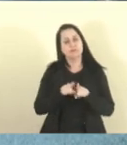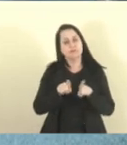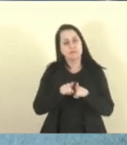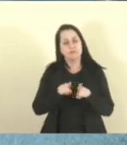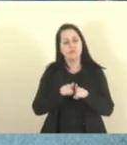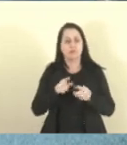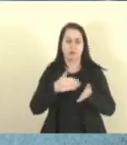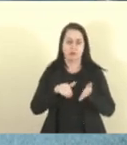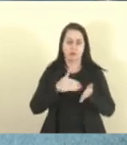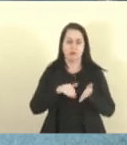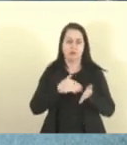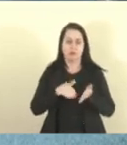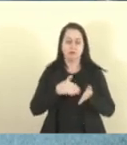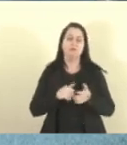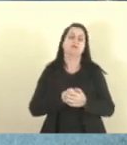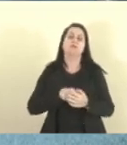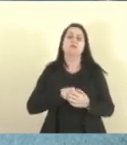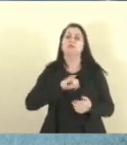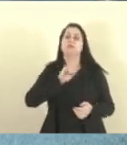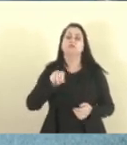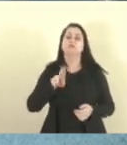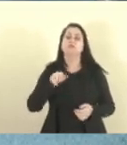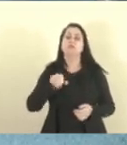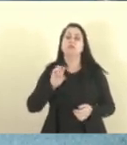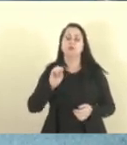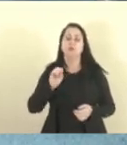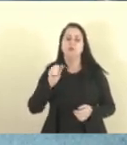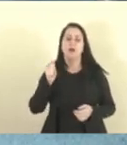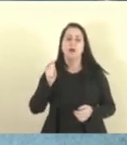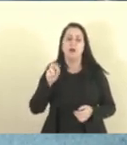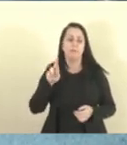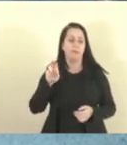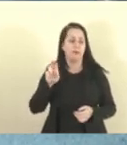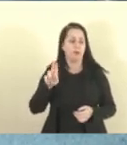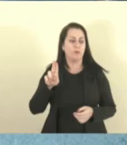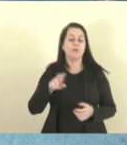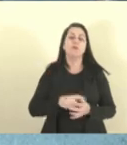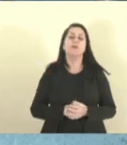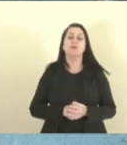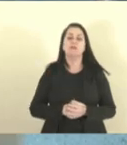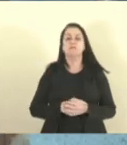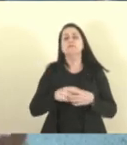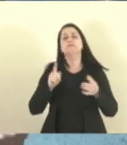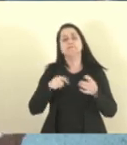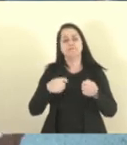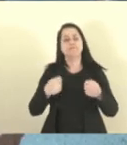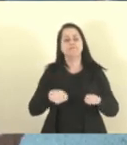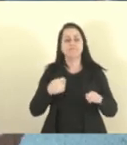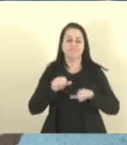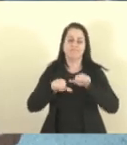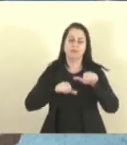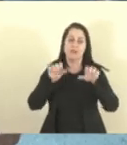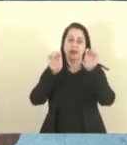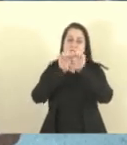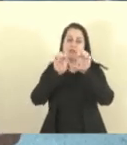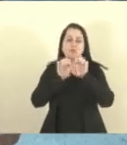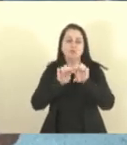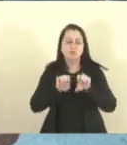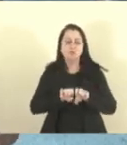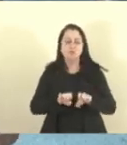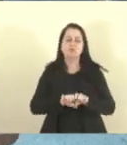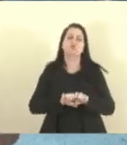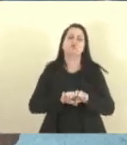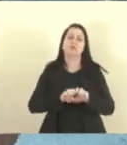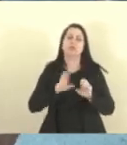o secretário Júnior Abreu, é a reestruturação de cargos e salários. Então, foi prometido,